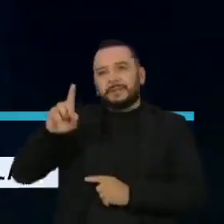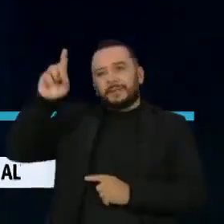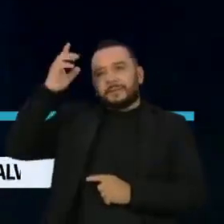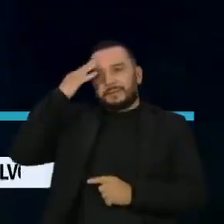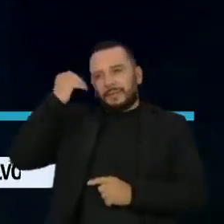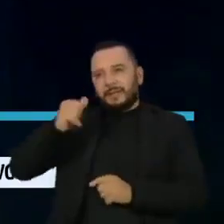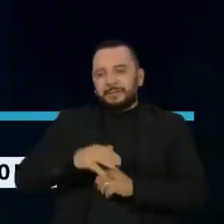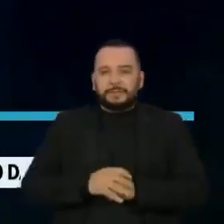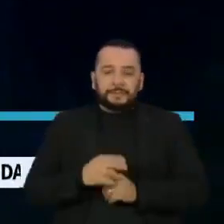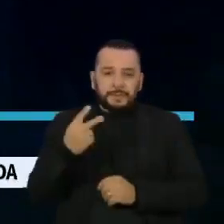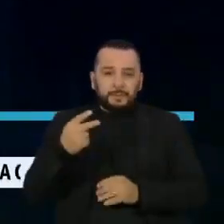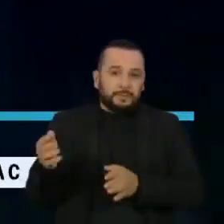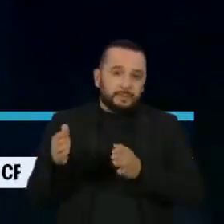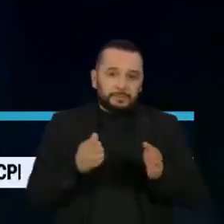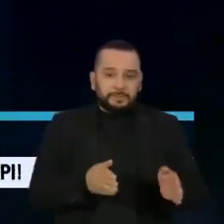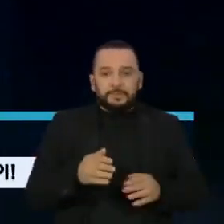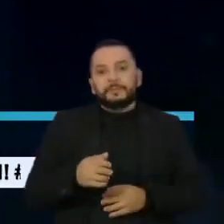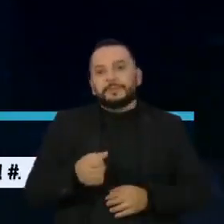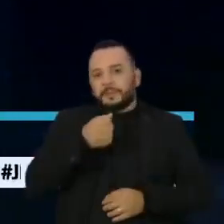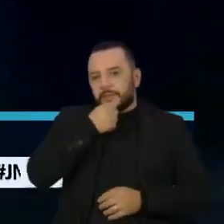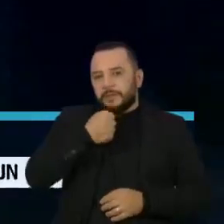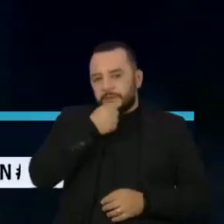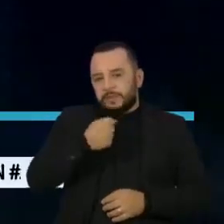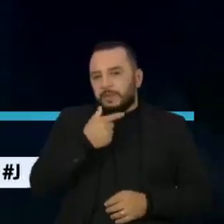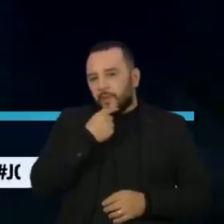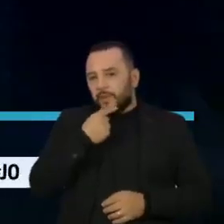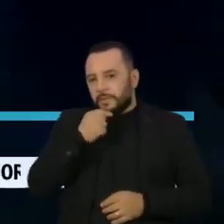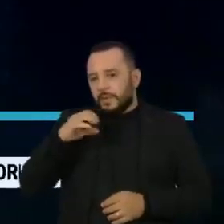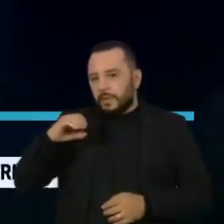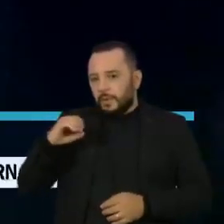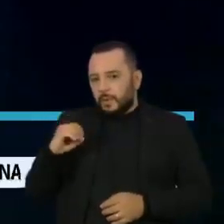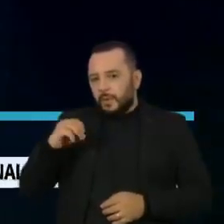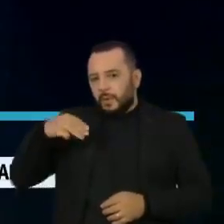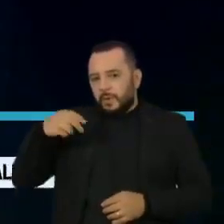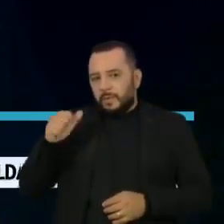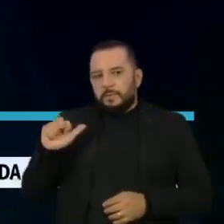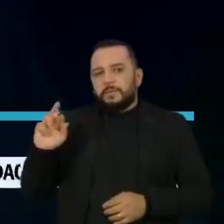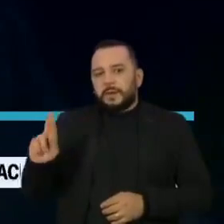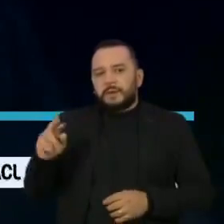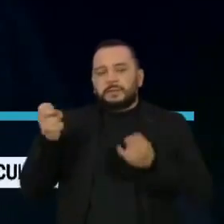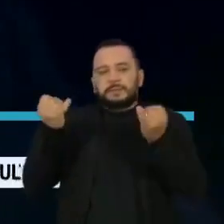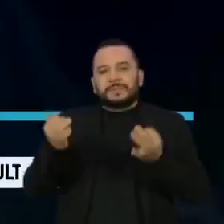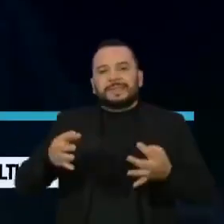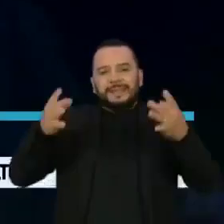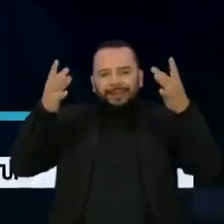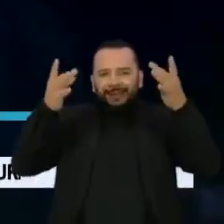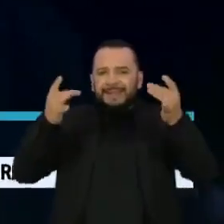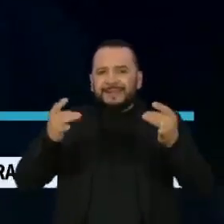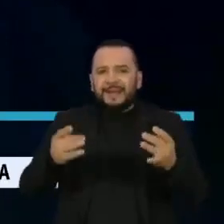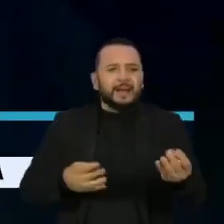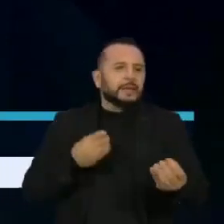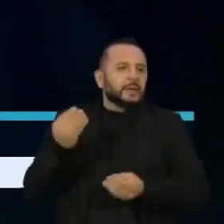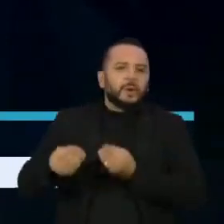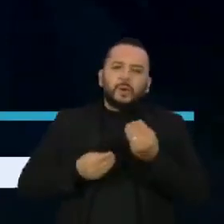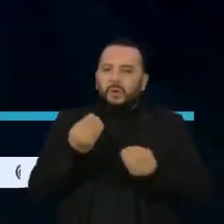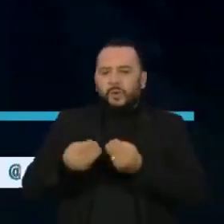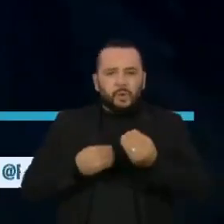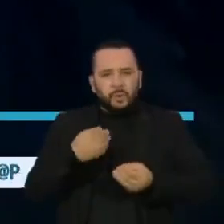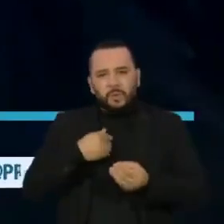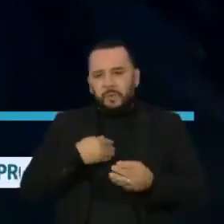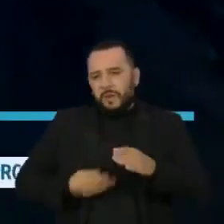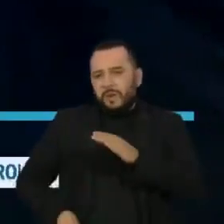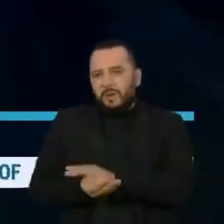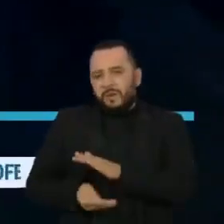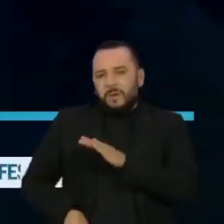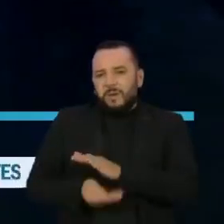Na segunda parte da entrevista com o presidente da CPI da pandemia, senador Omar Aziz, ele detalha apurações da comissão sobre a cobrança de propina